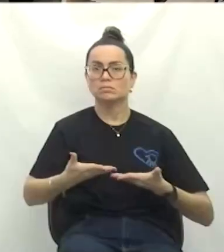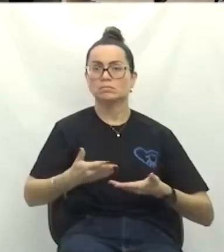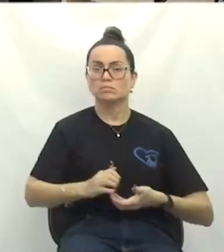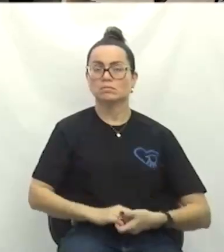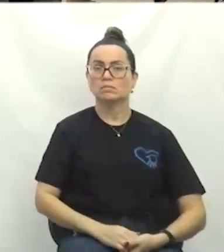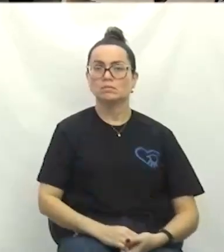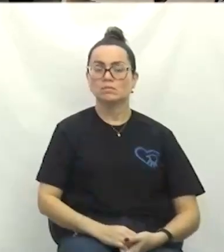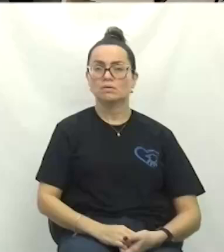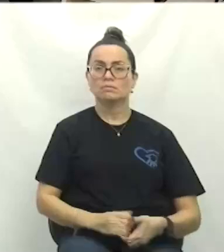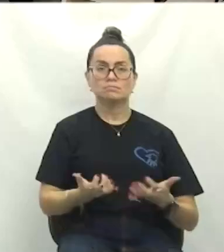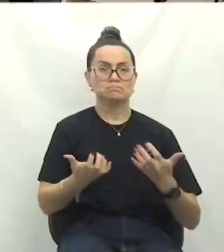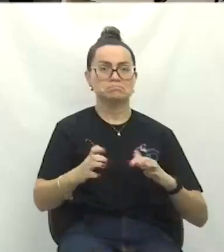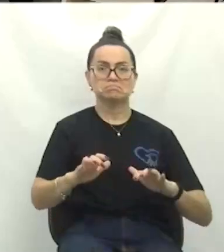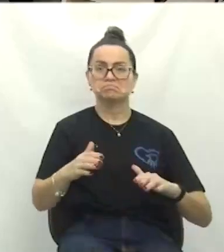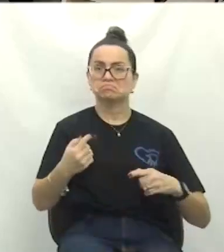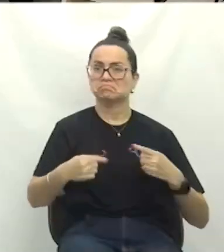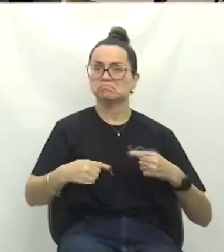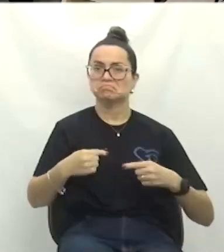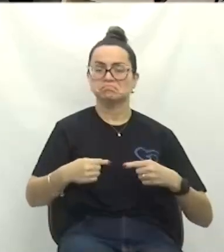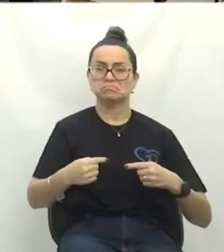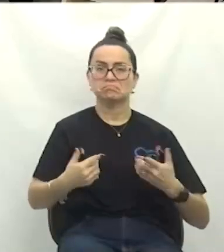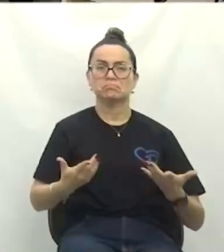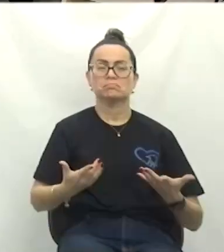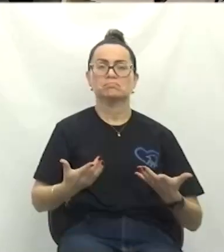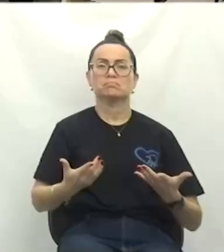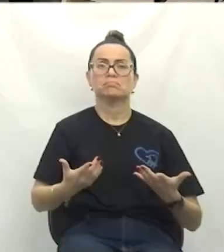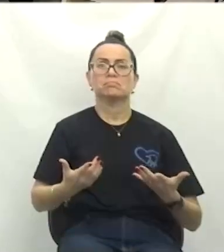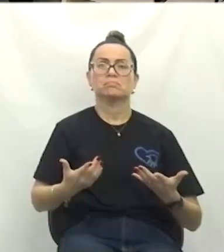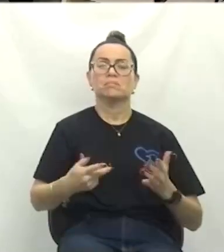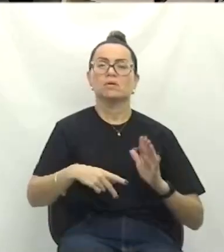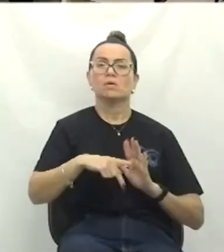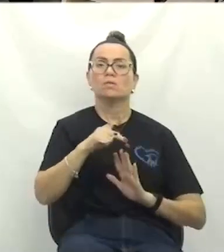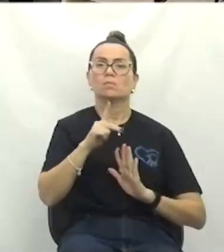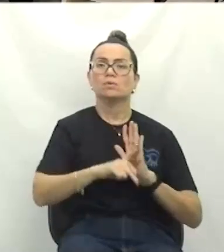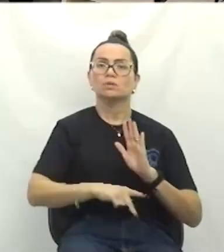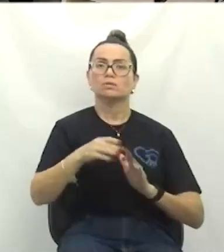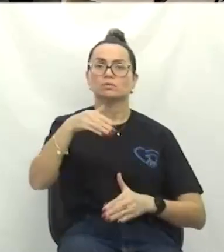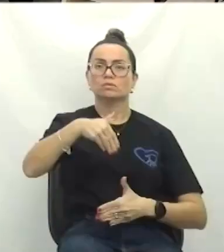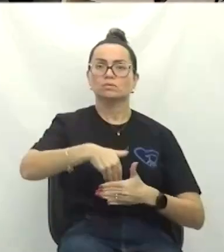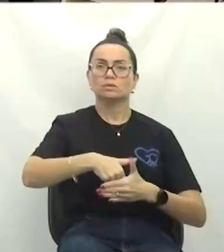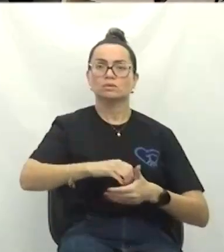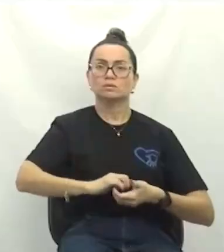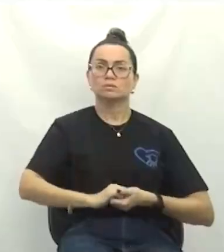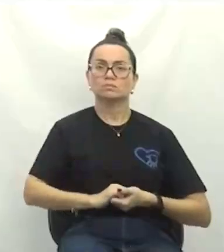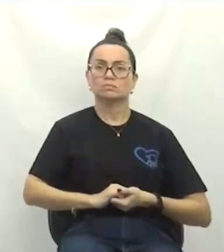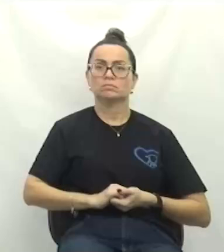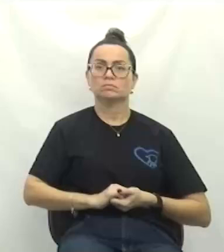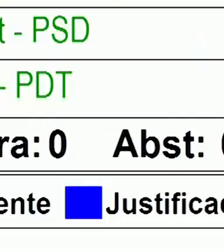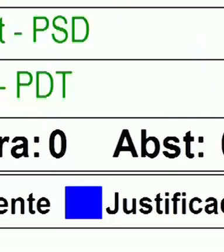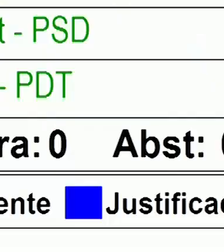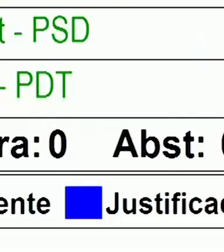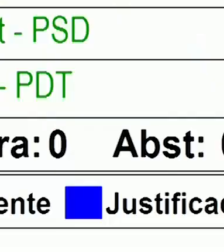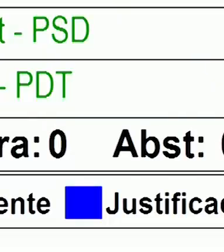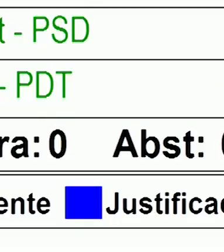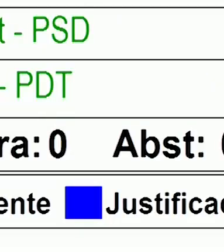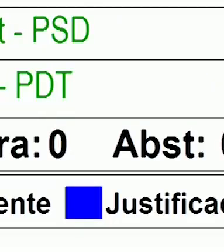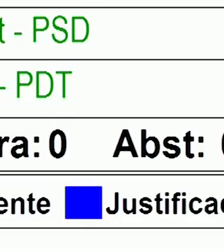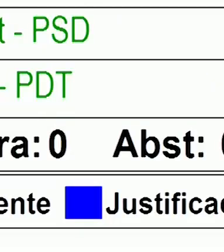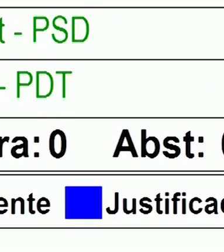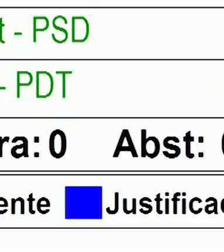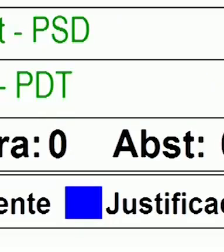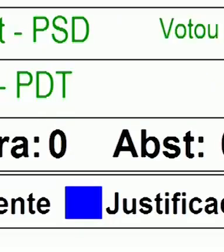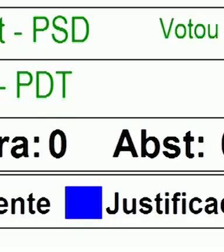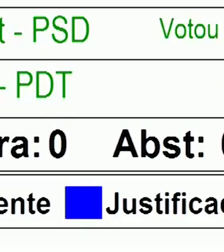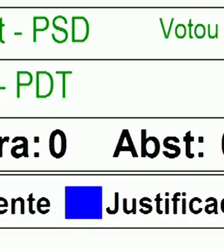Não havendo quem queira discutir, vamos colocar o projeto em votação. O Henrique diz que a